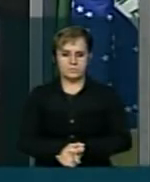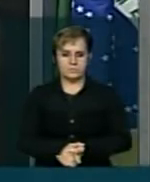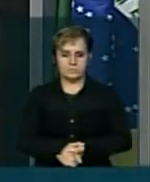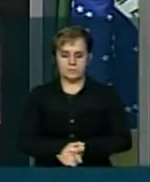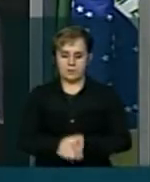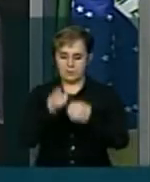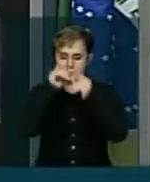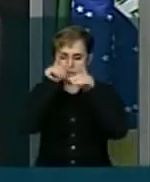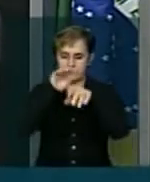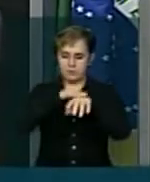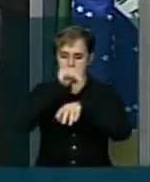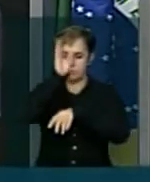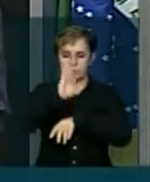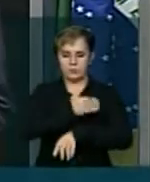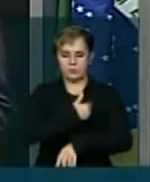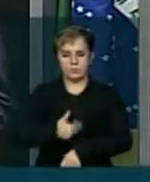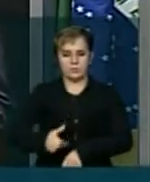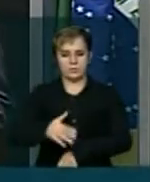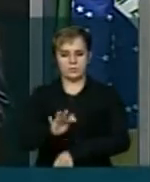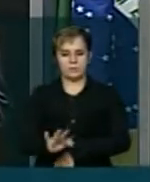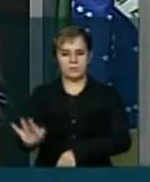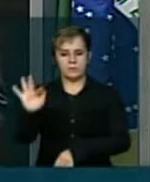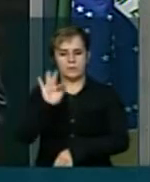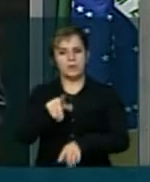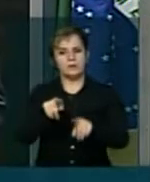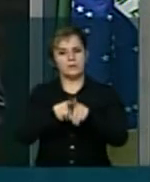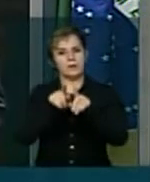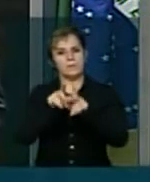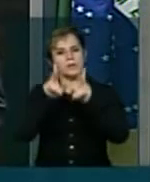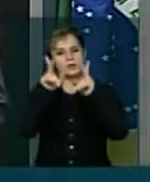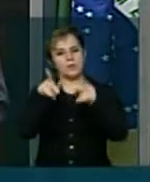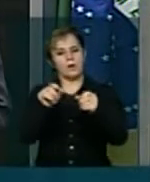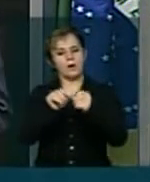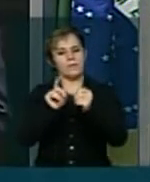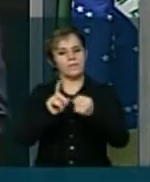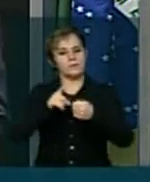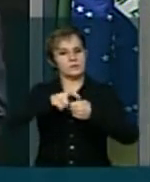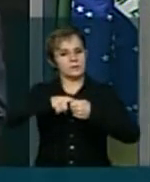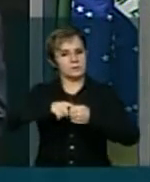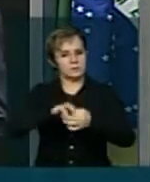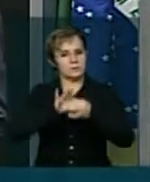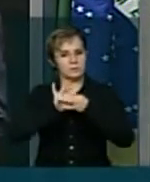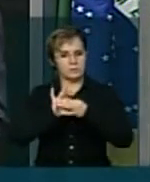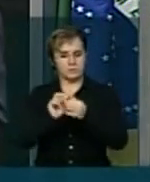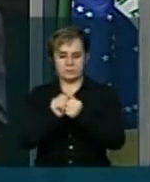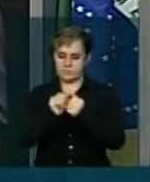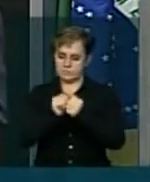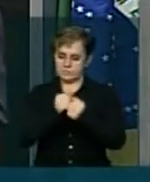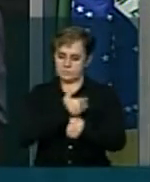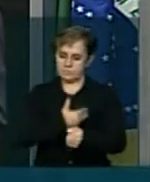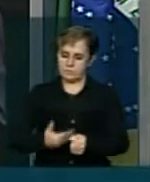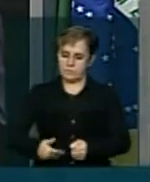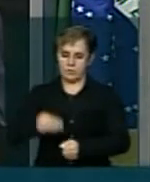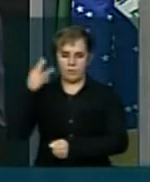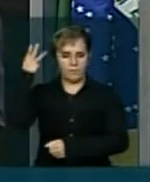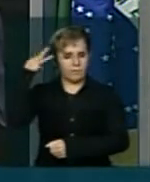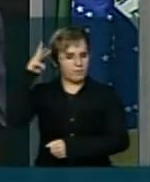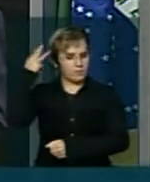Brasileiras Em especial do governo federal Para que também pudesse fazer uma parceria Com o governo do estado do Maranhão